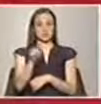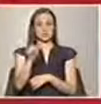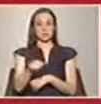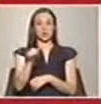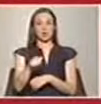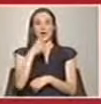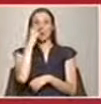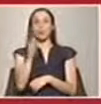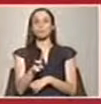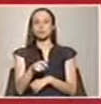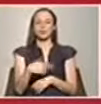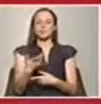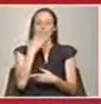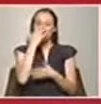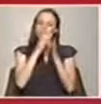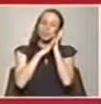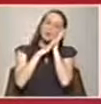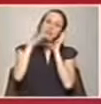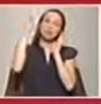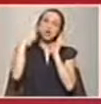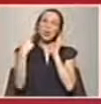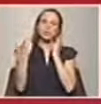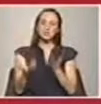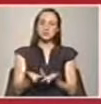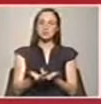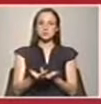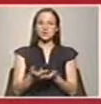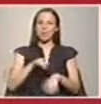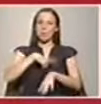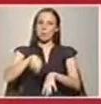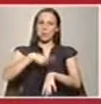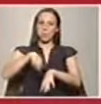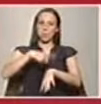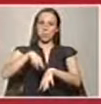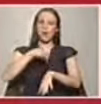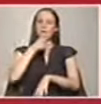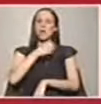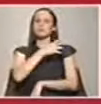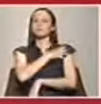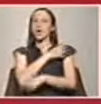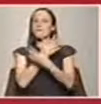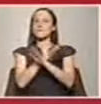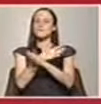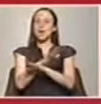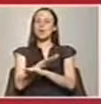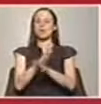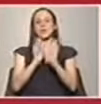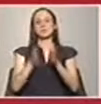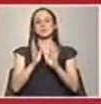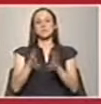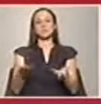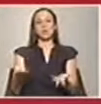pessoa que adormeça ao sol, por exemplo, pode ter uma extensão muito grande de queimadura solar e pode ter mesmo necessidade